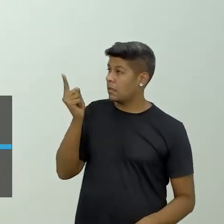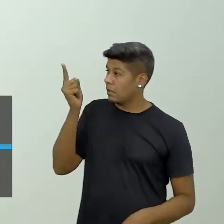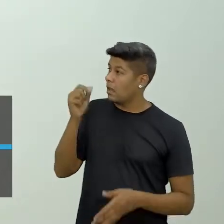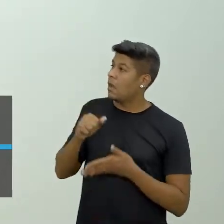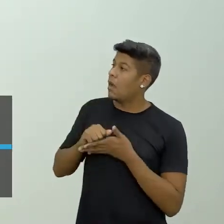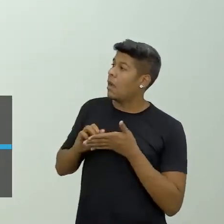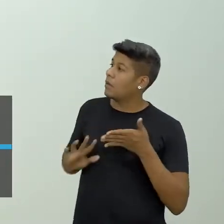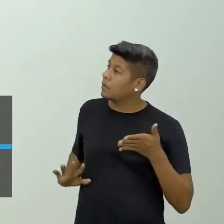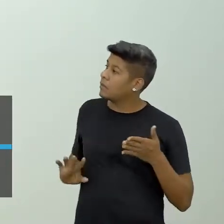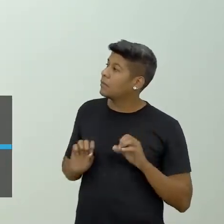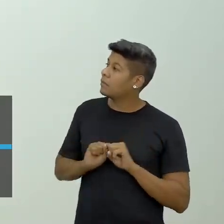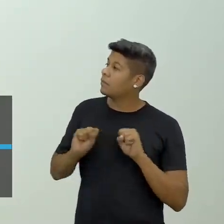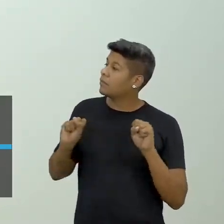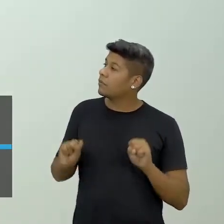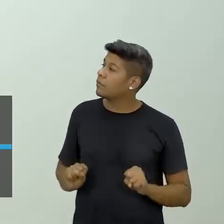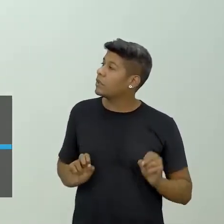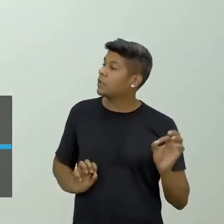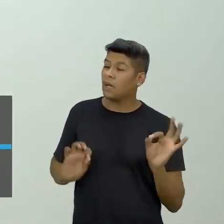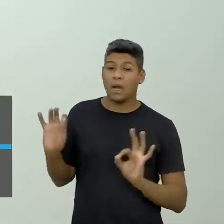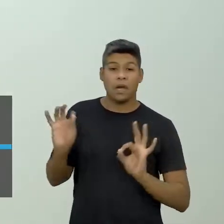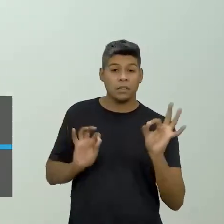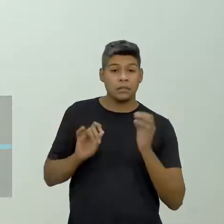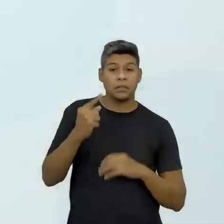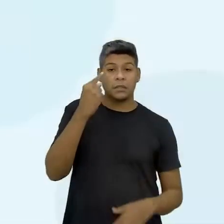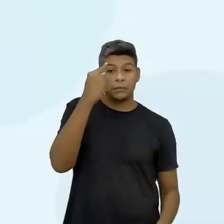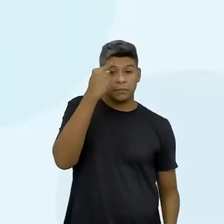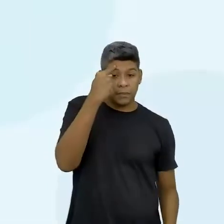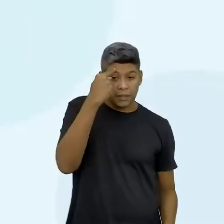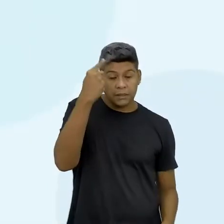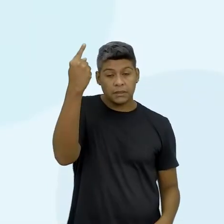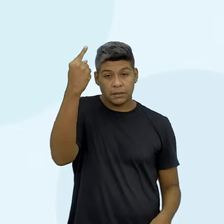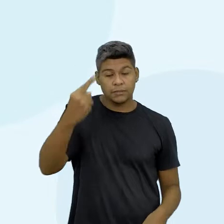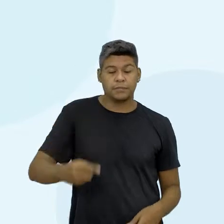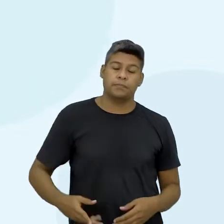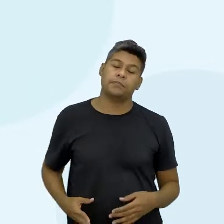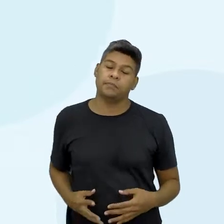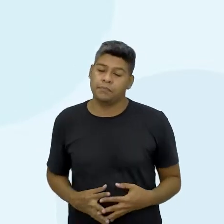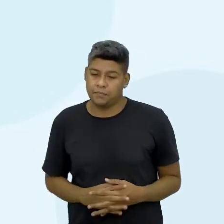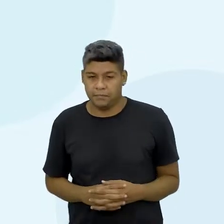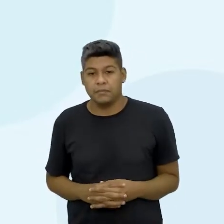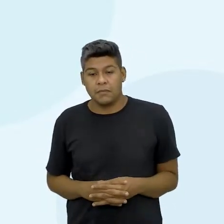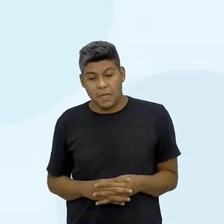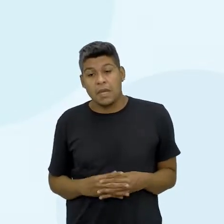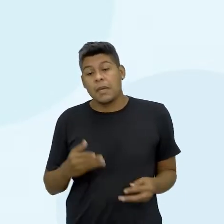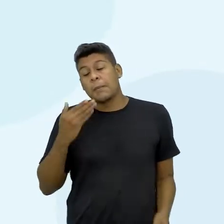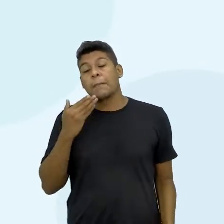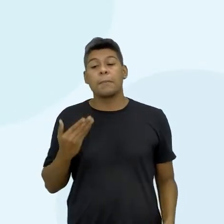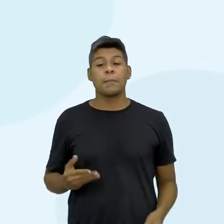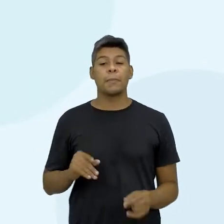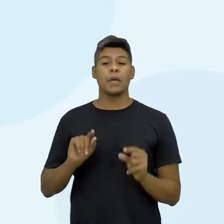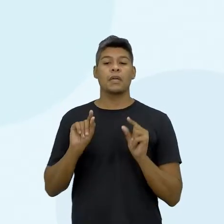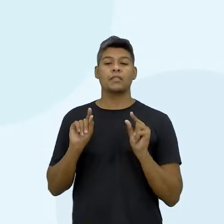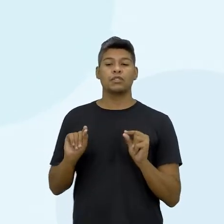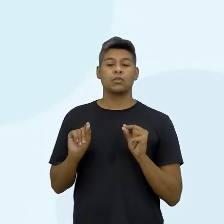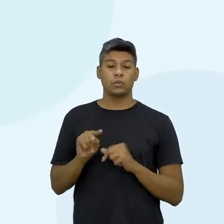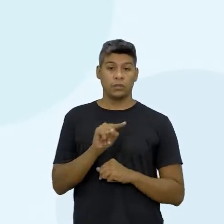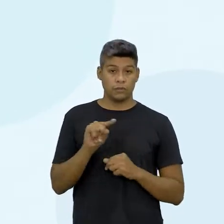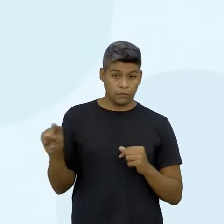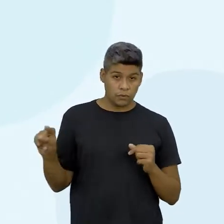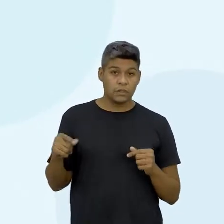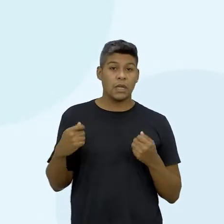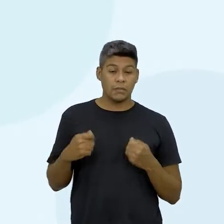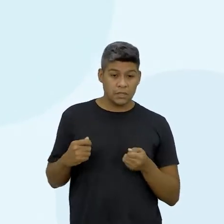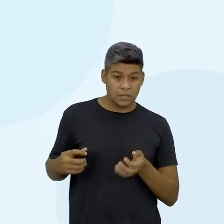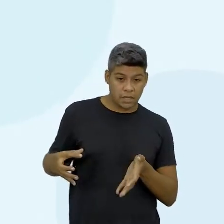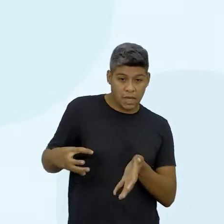sistematização, então a gente pensando aqui na atividade da sistematização, ele pede que vocês devem